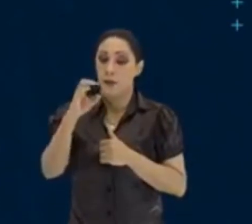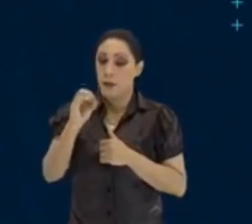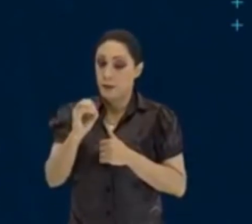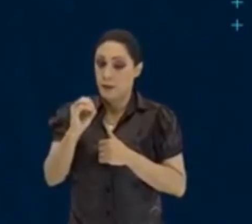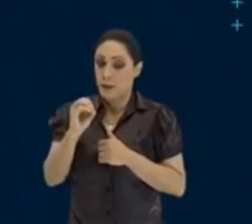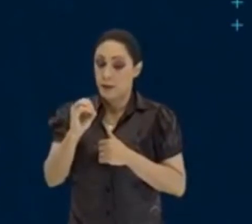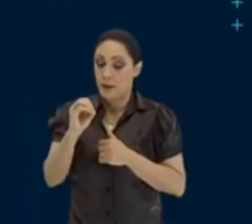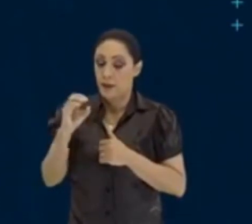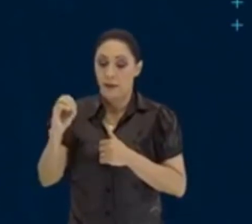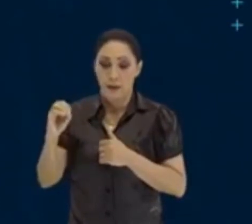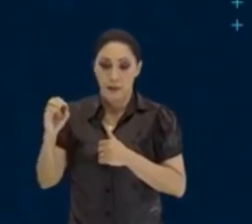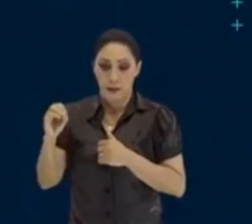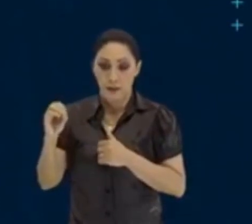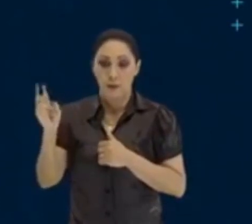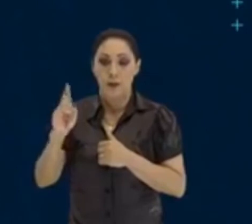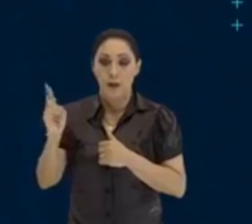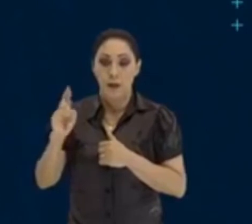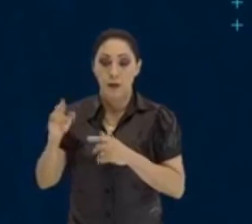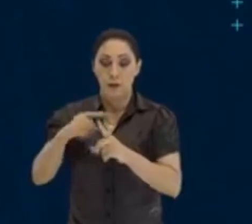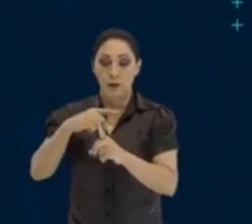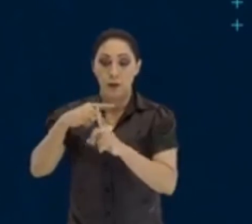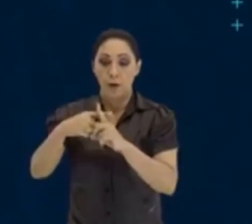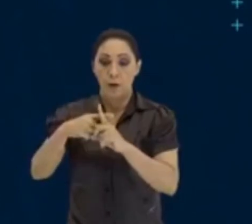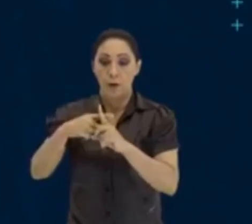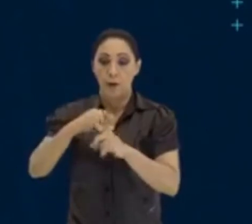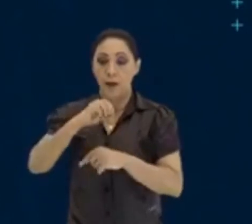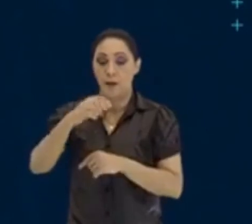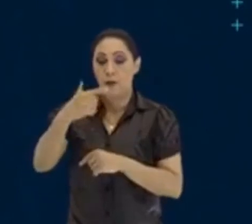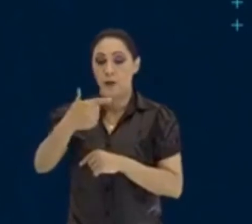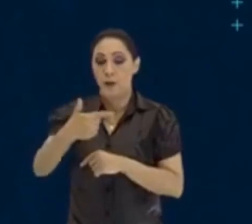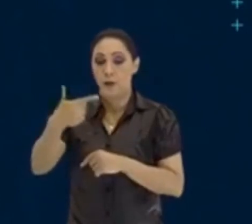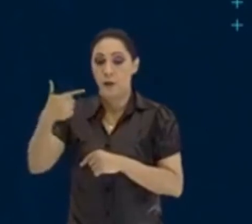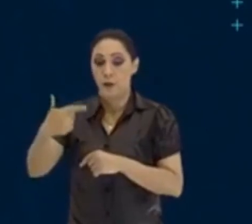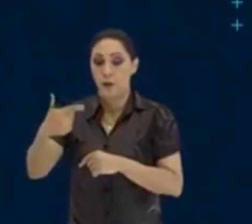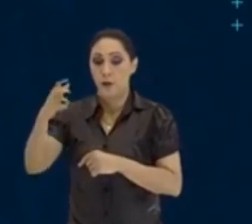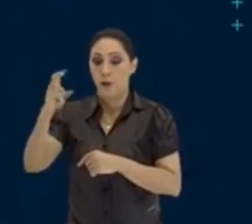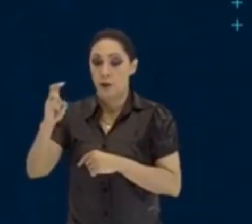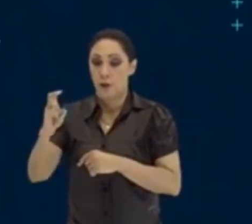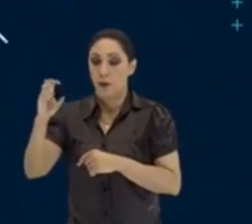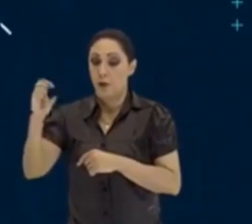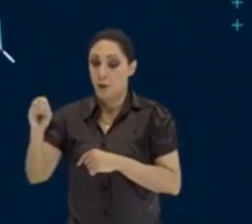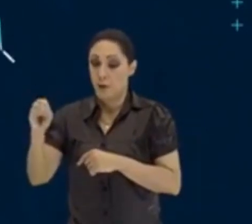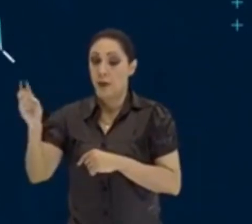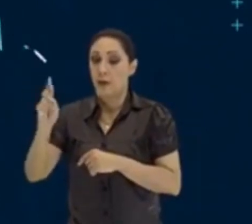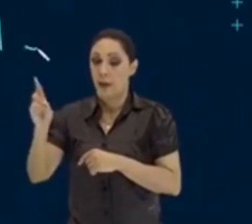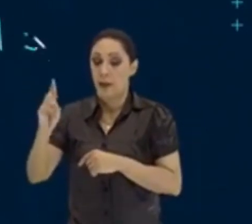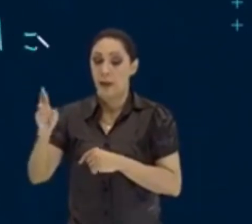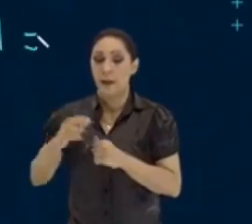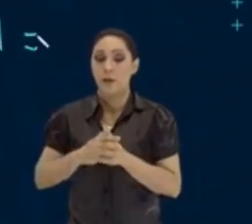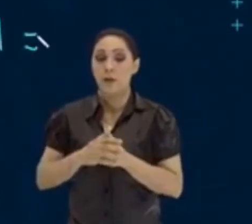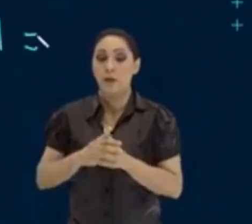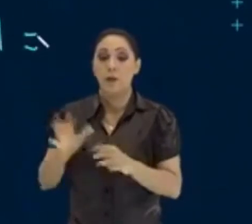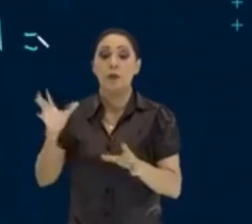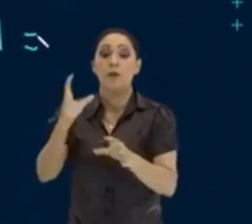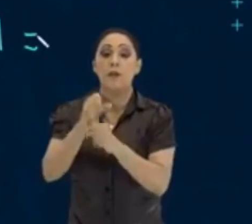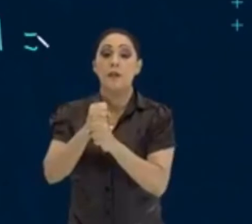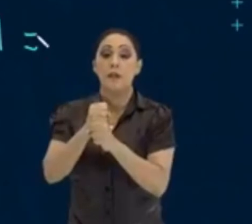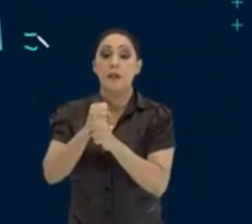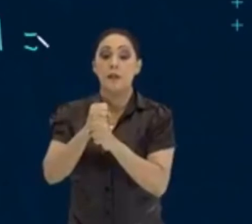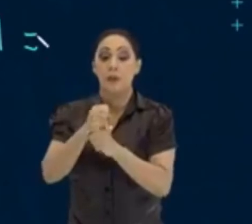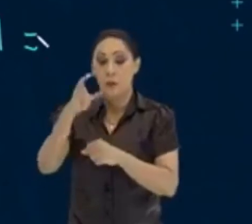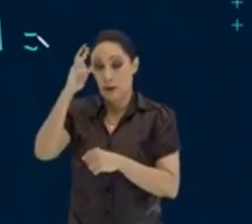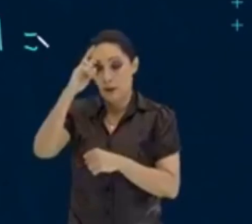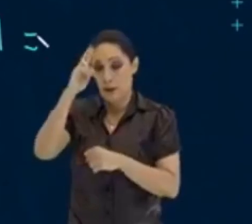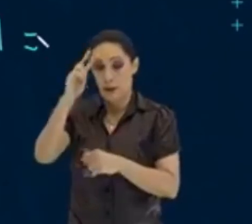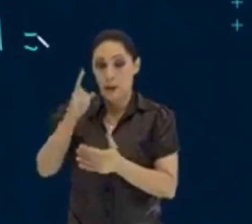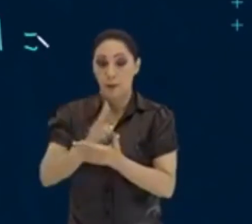reais, mais os juros, 2.250 reais. Quando você soma isso, lembre